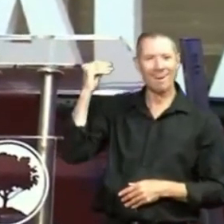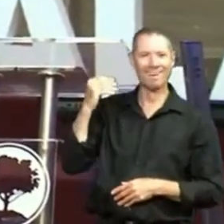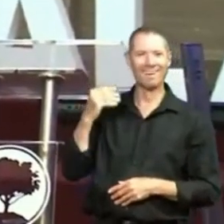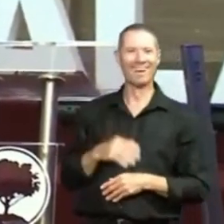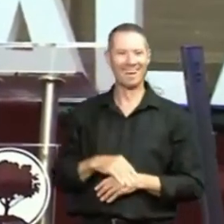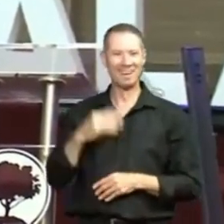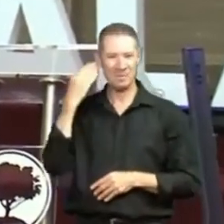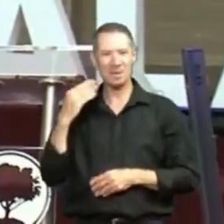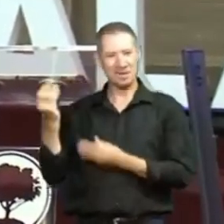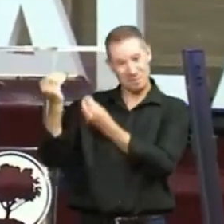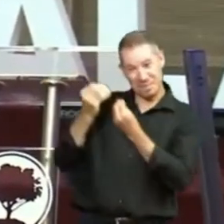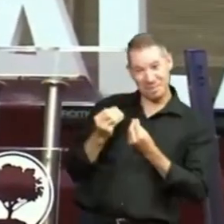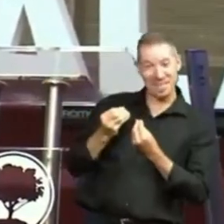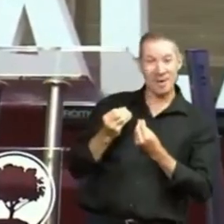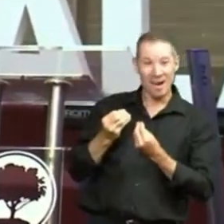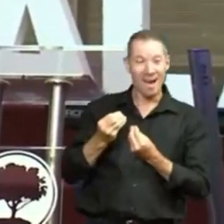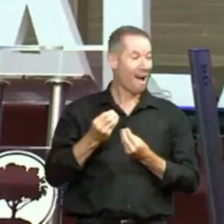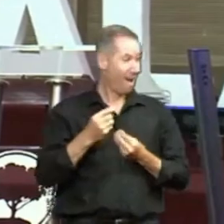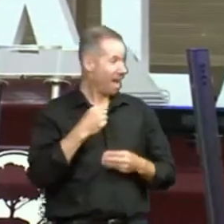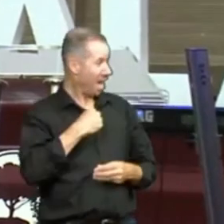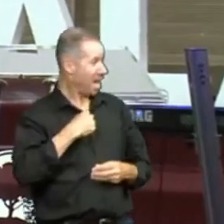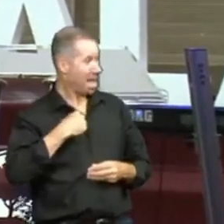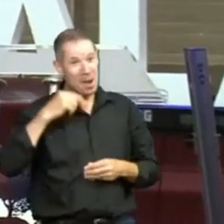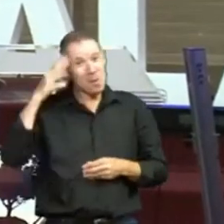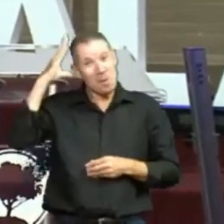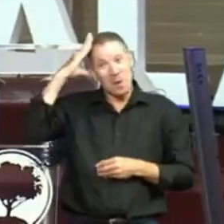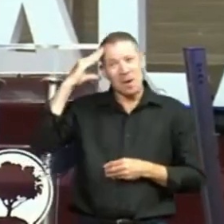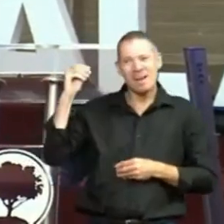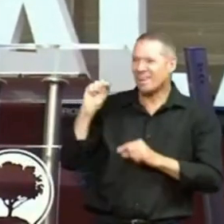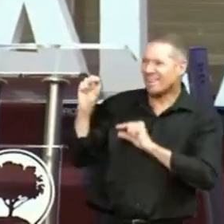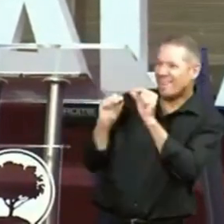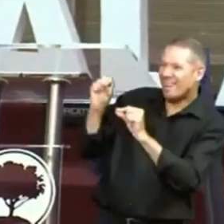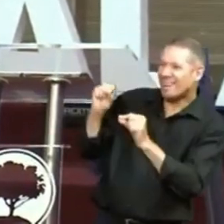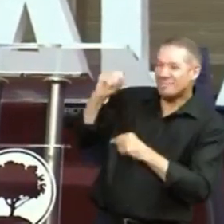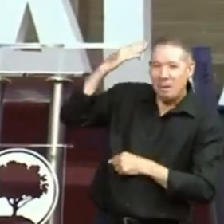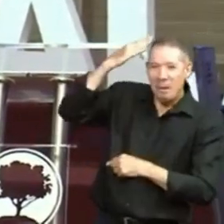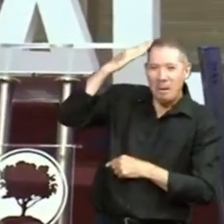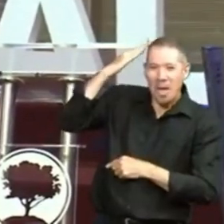Então, quando ele vai falar de mim, ele fala que eu sou. O é isso, pastor? Cabelinho.